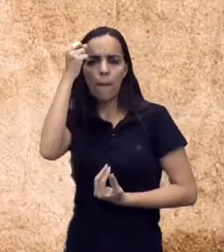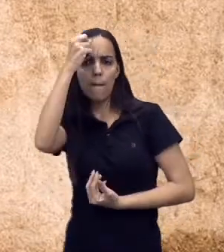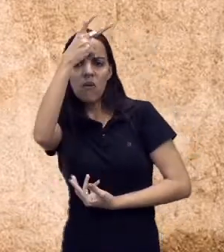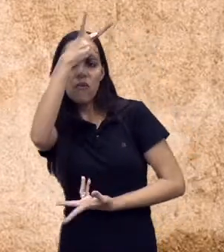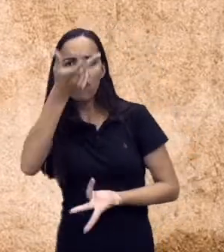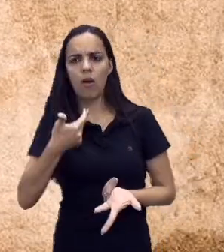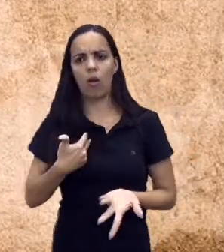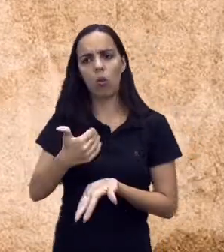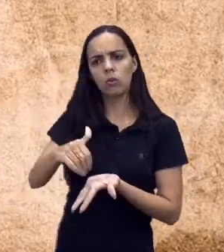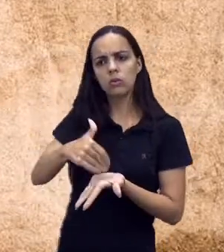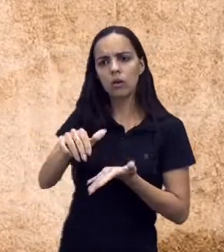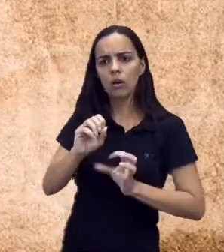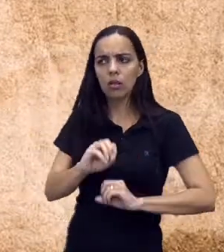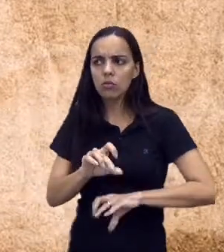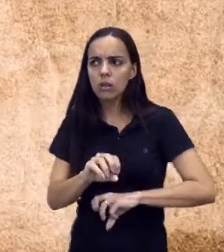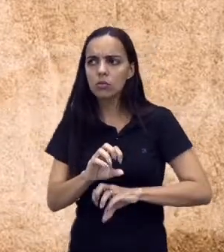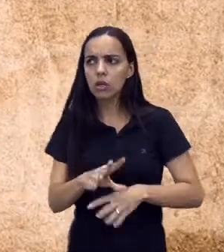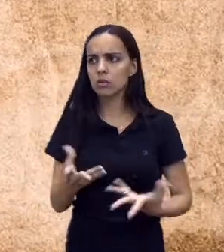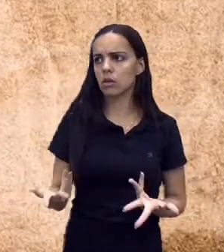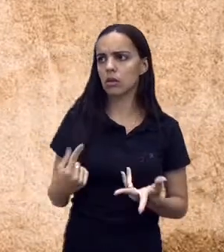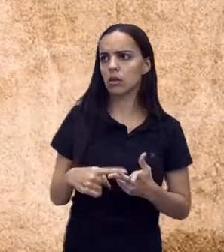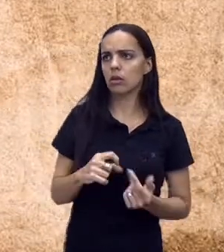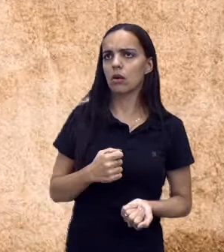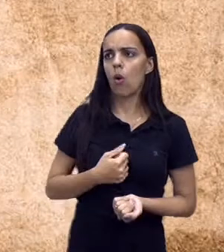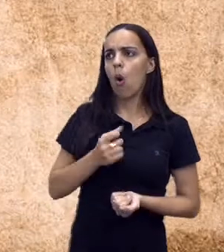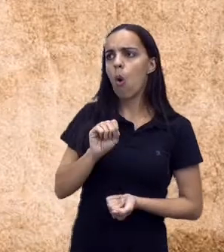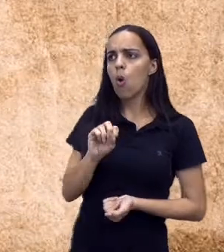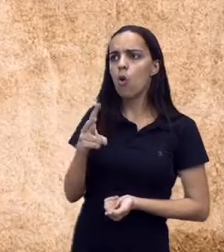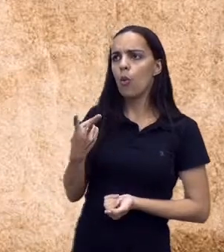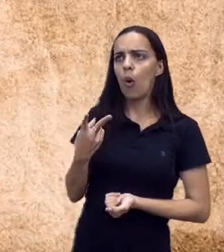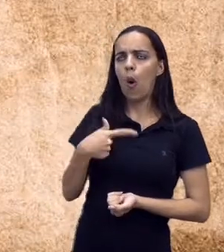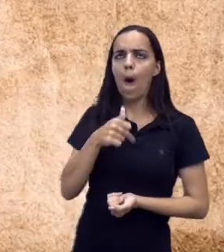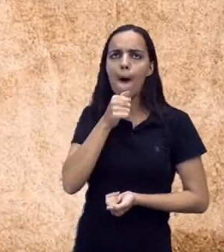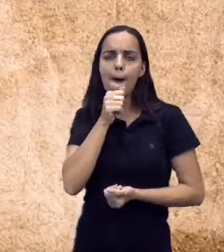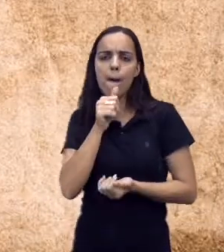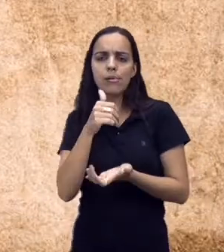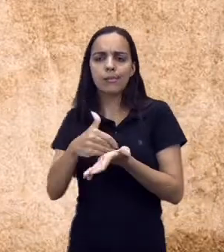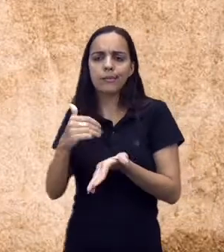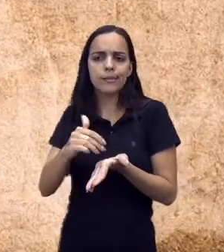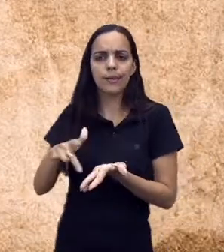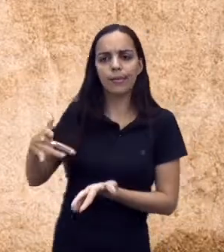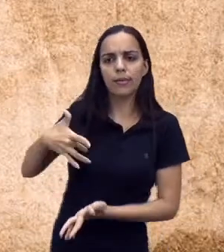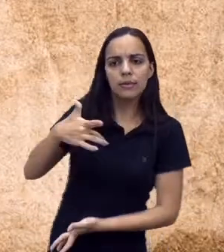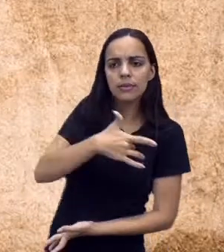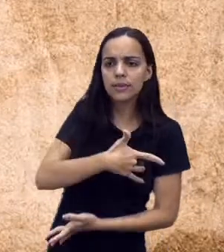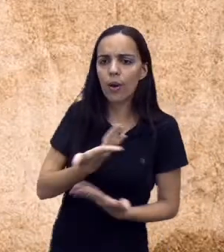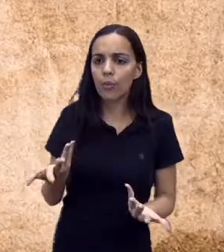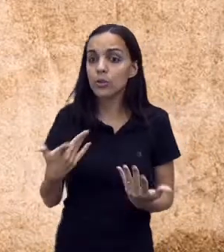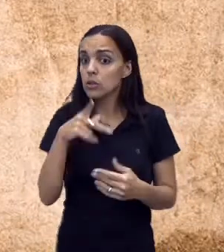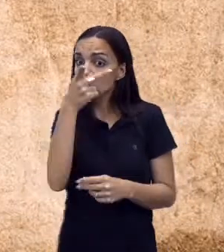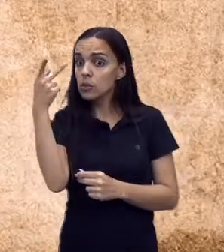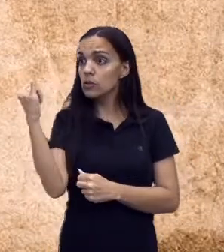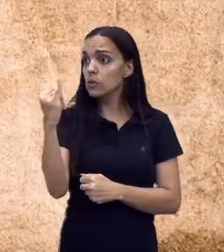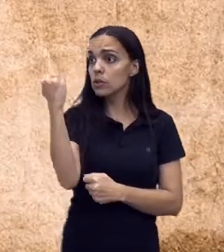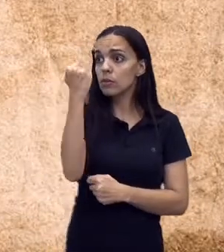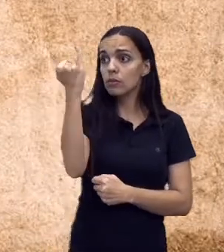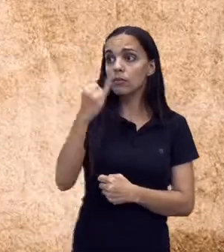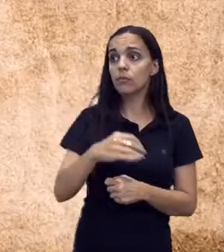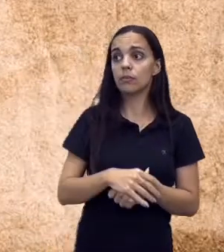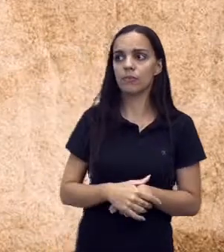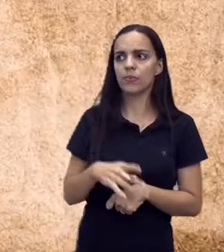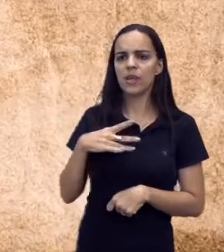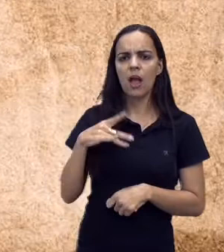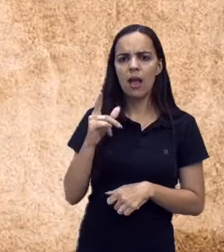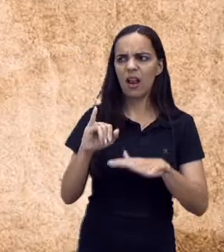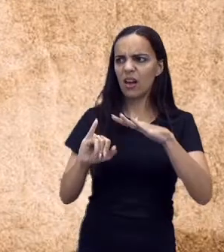educação, um secretário da saúde, enfim. Então, exatamente por isso, ela é